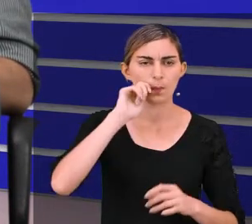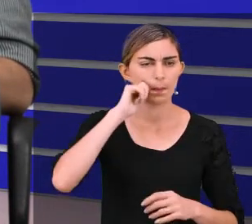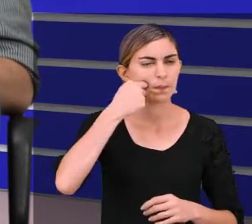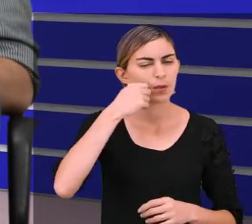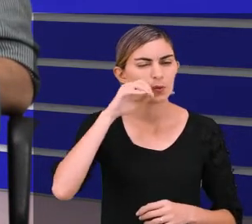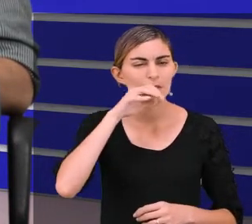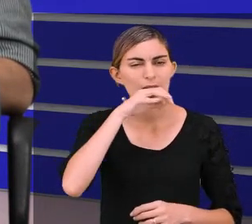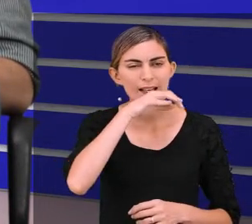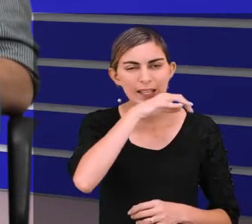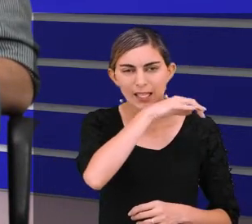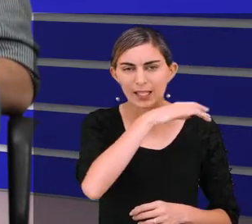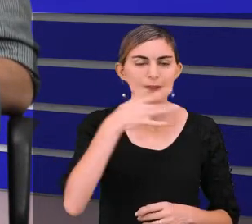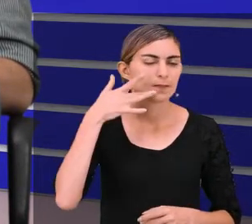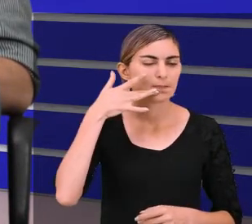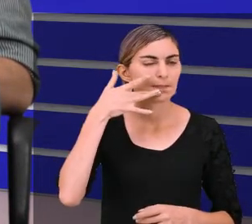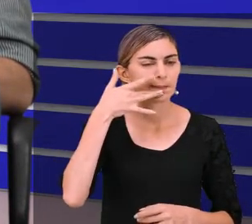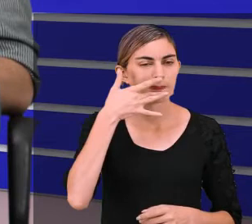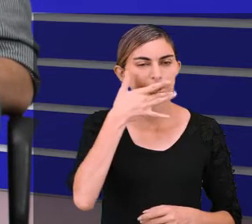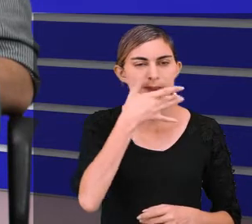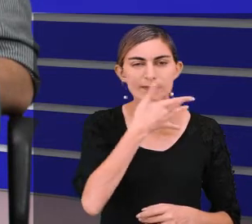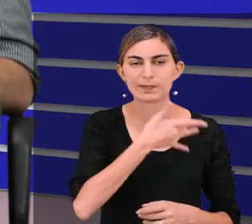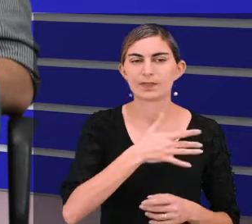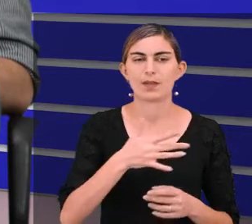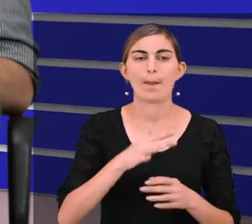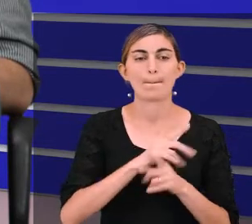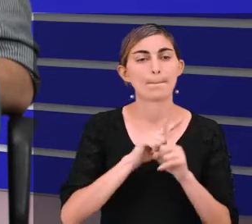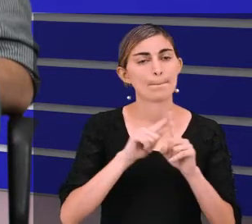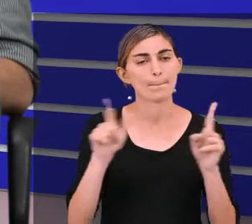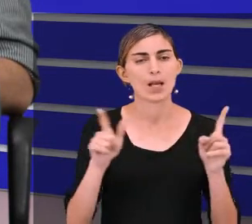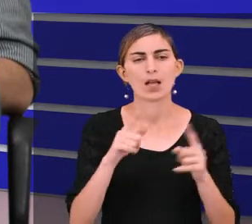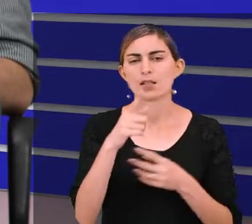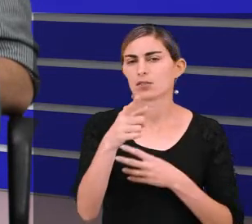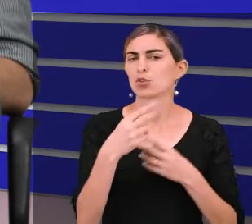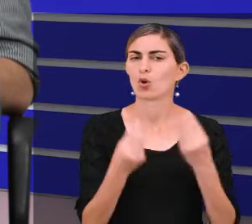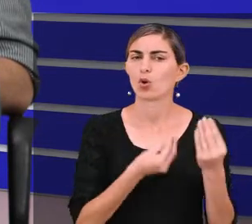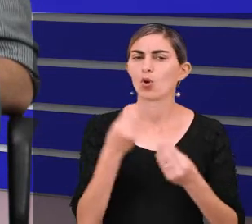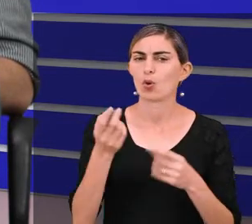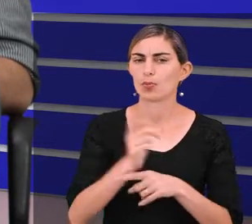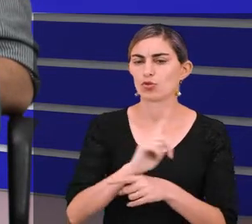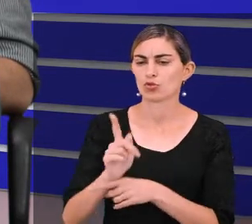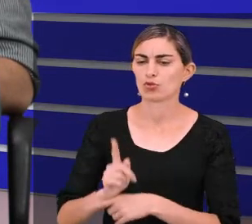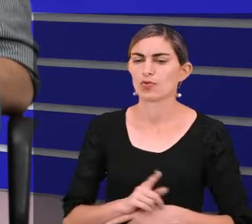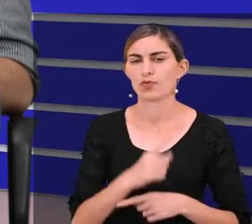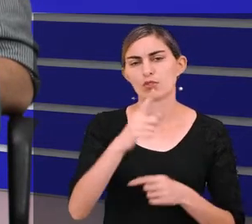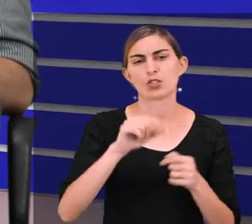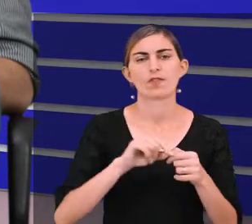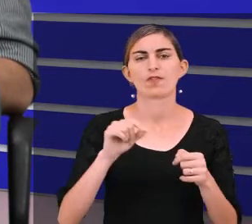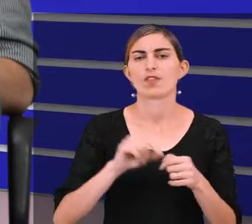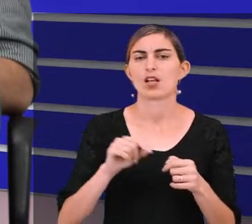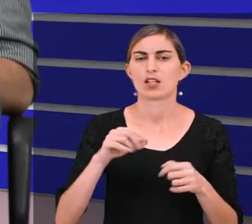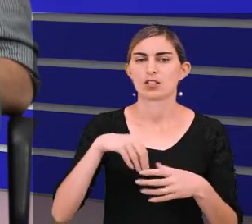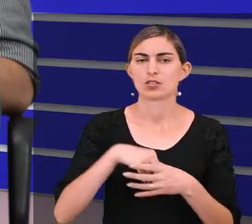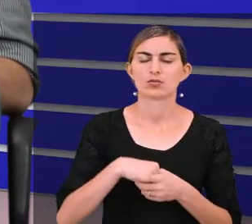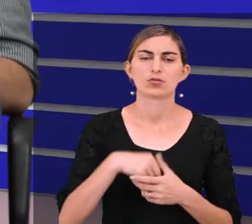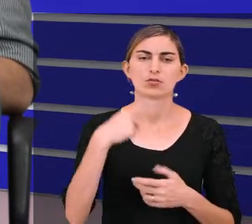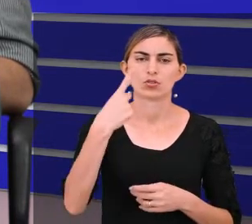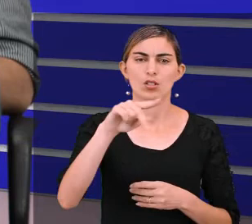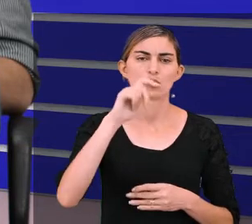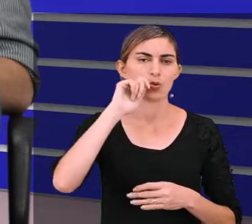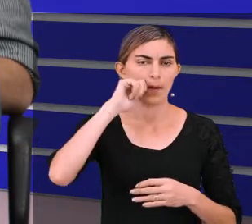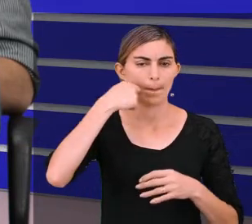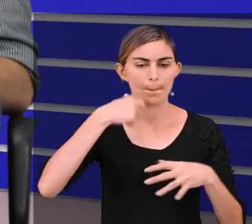com a madeira fica uma delícia. Mas, conta mais, como é que são as delícias que você produz na sua